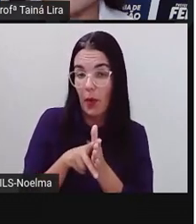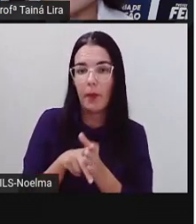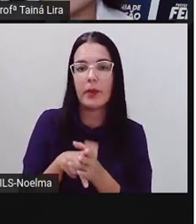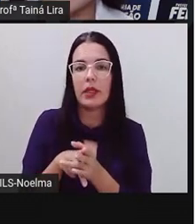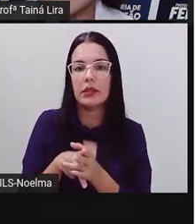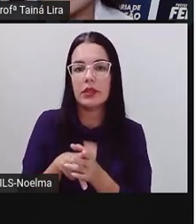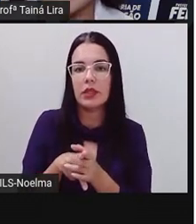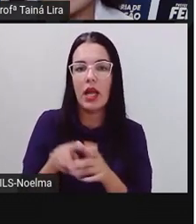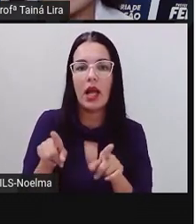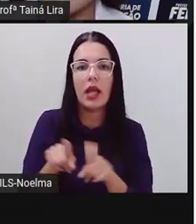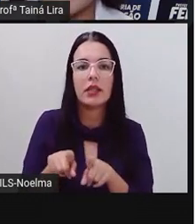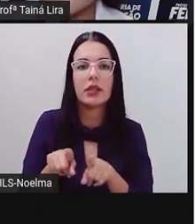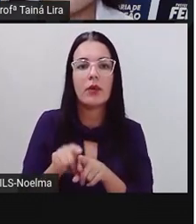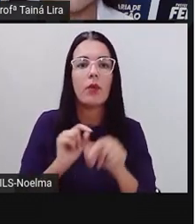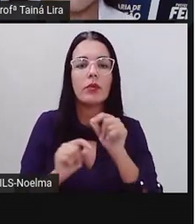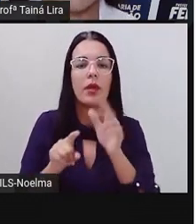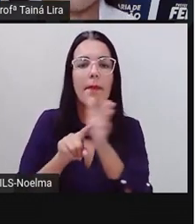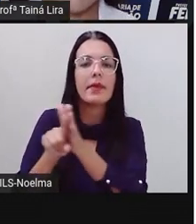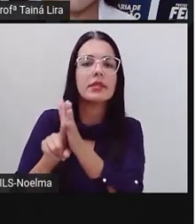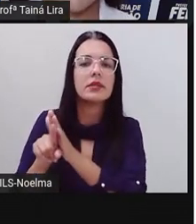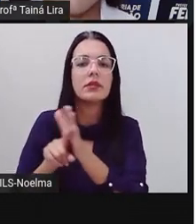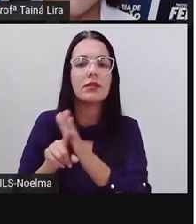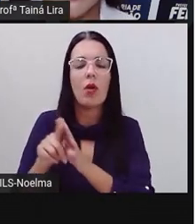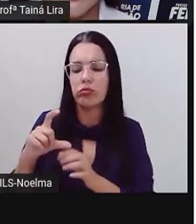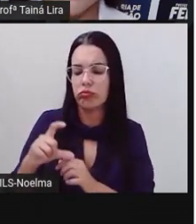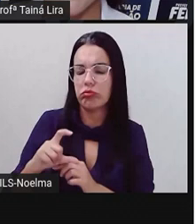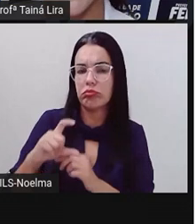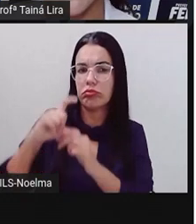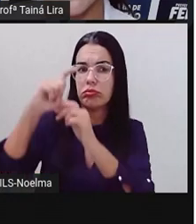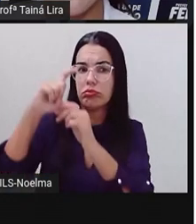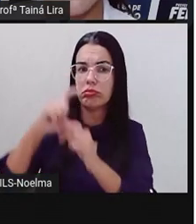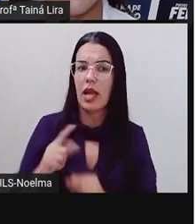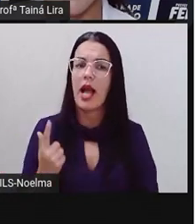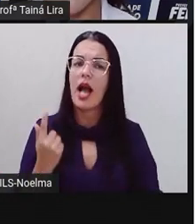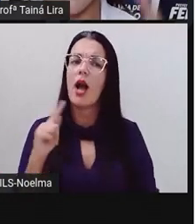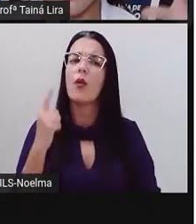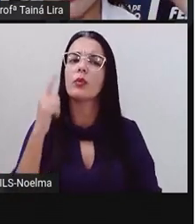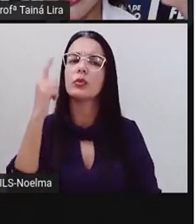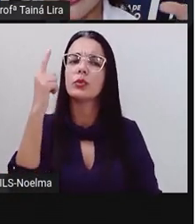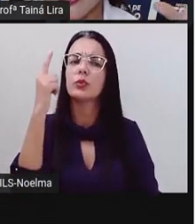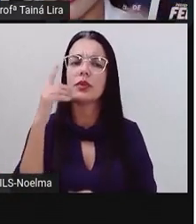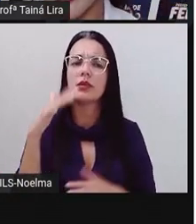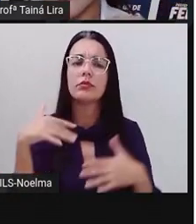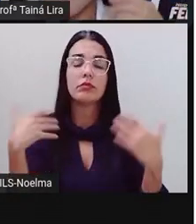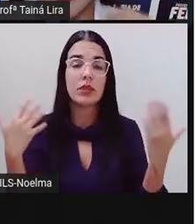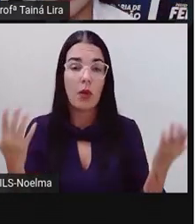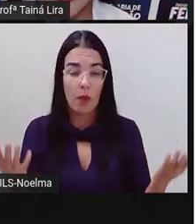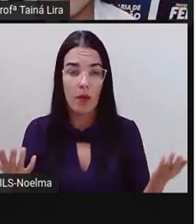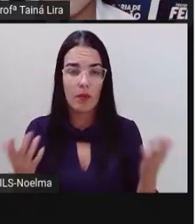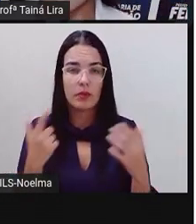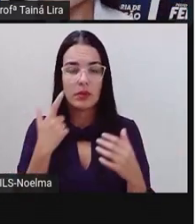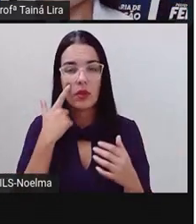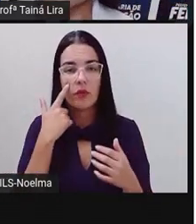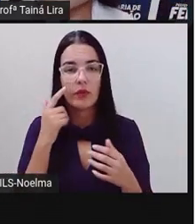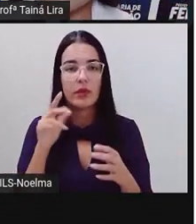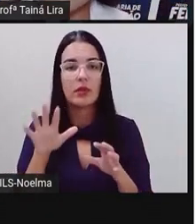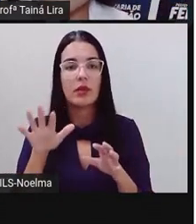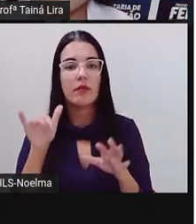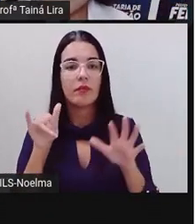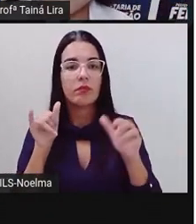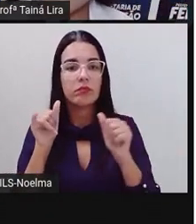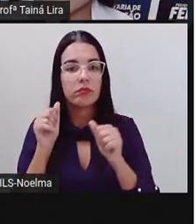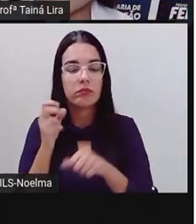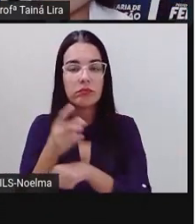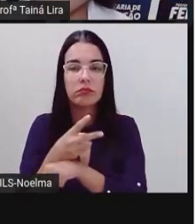Pró pesquisou qual é o tamanho que essas plantas alcançam. E aí, eu peguei, né, o